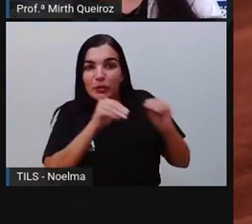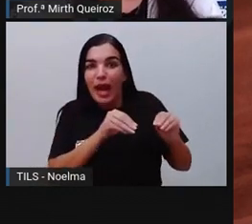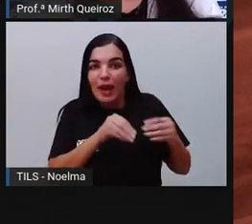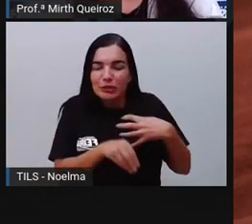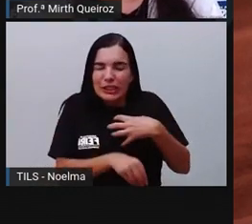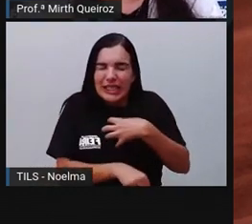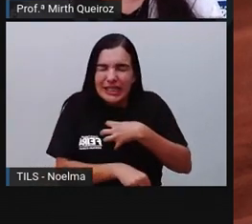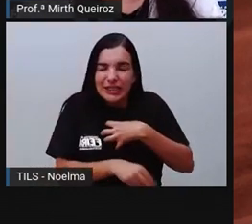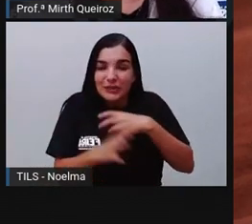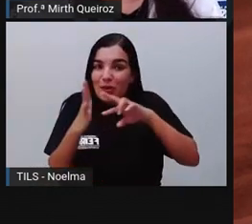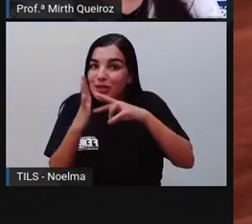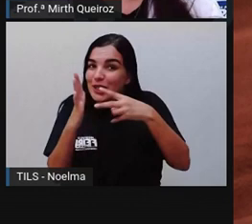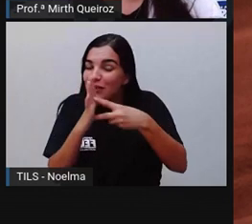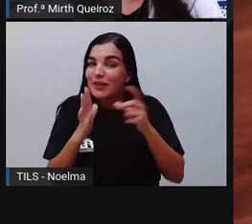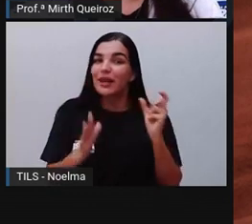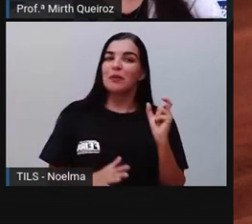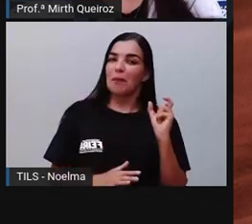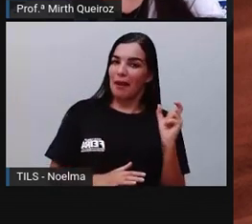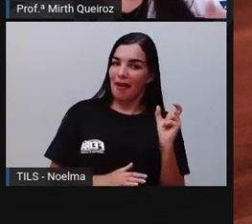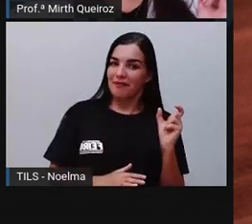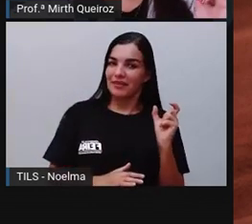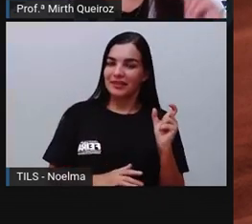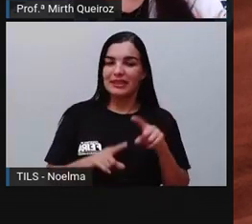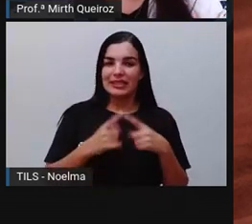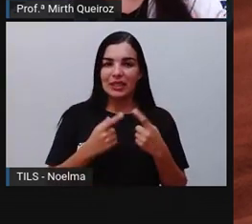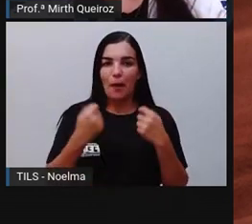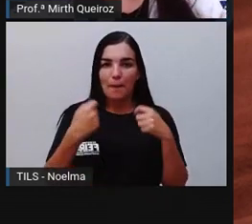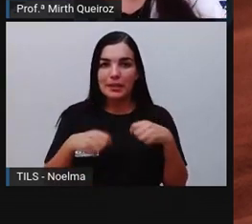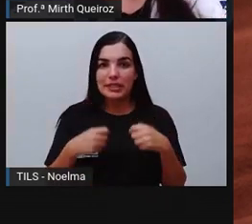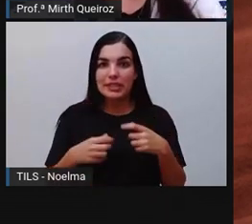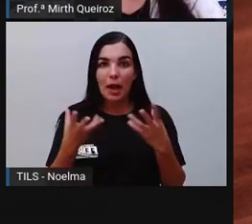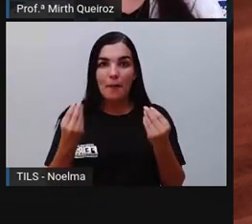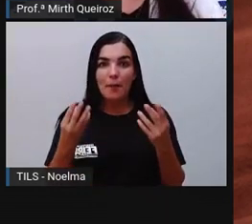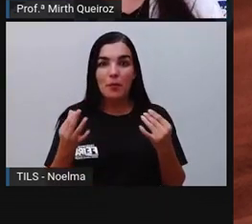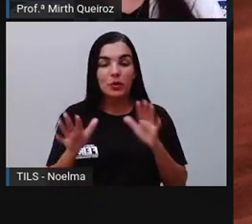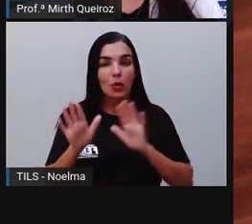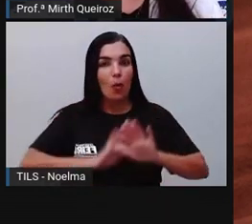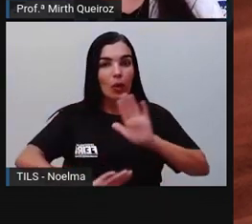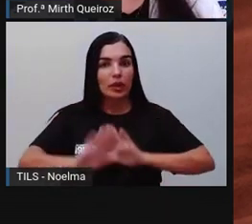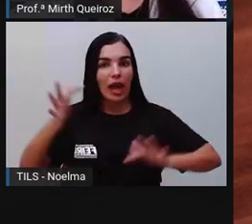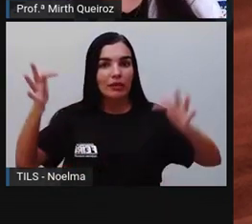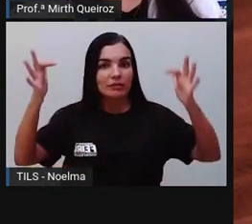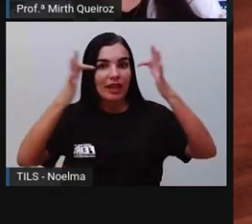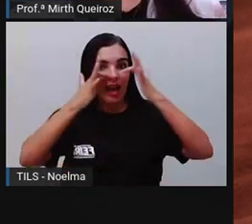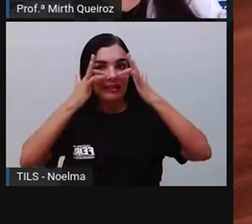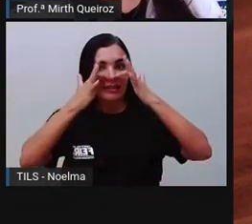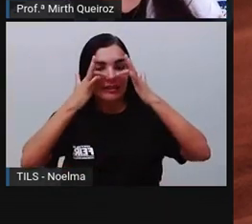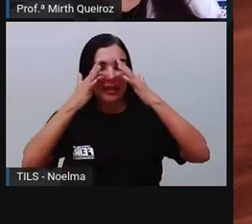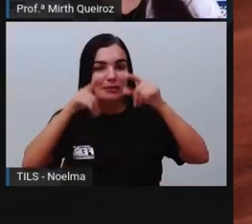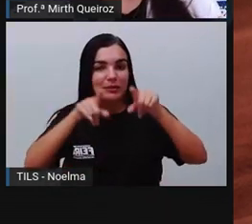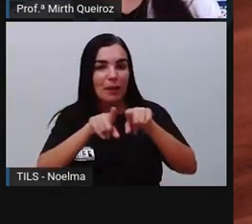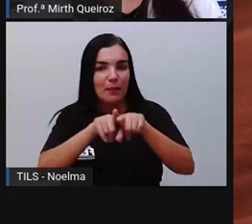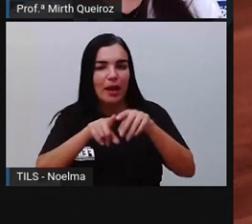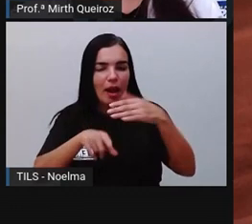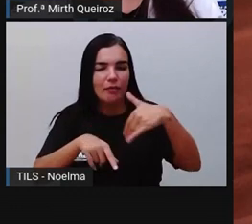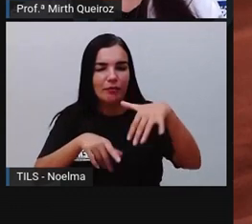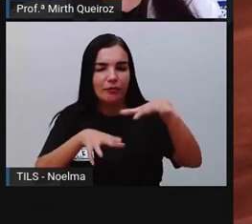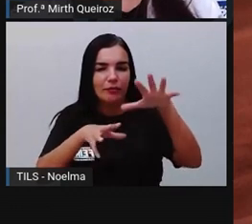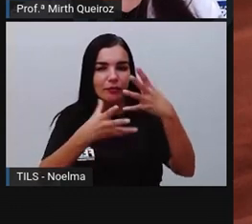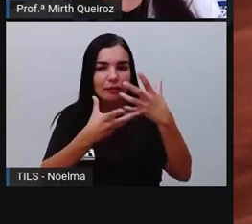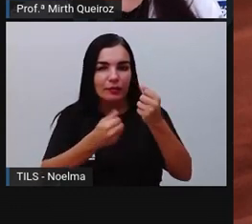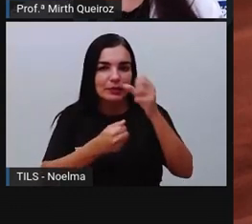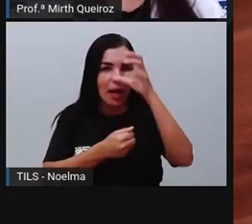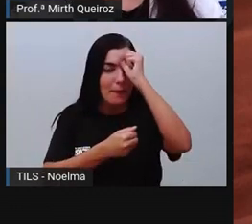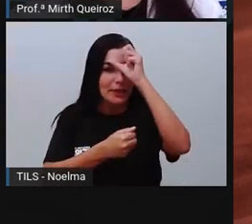aí o significado de uma palavra. Então, tenham muito cuidado em relação a isso. Nós vamos aprender um pouquinho mais